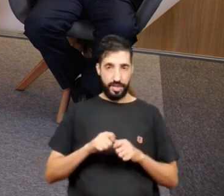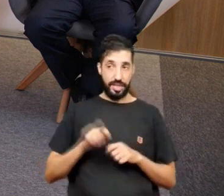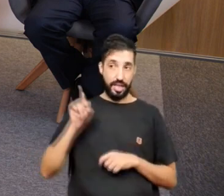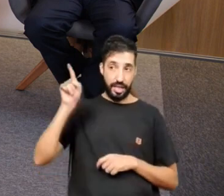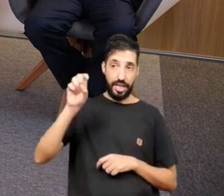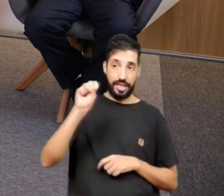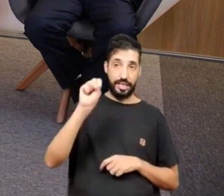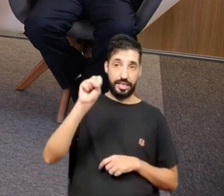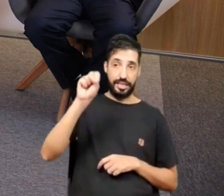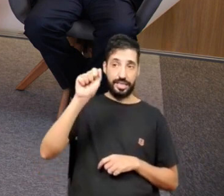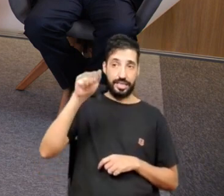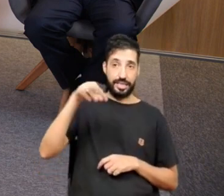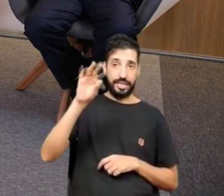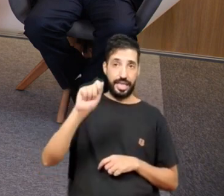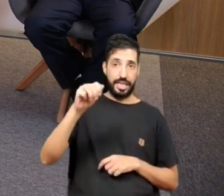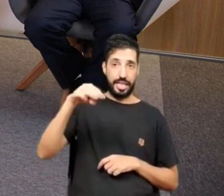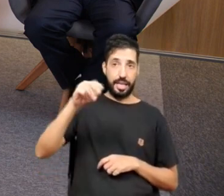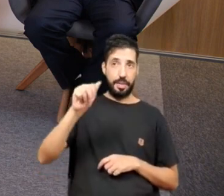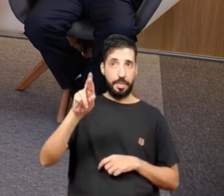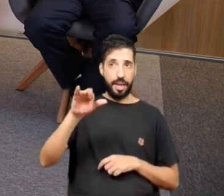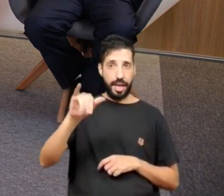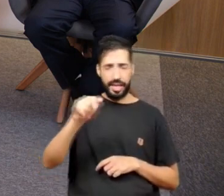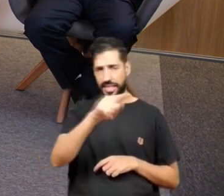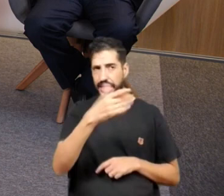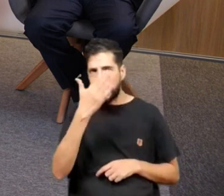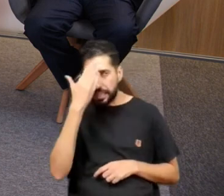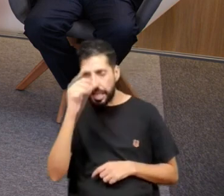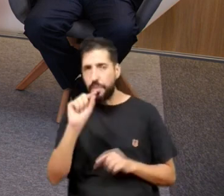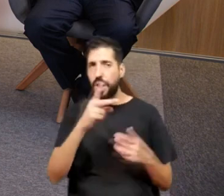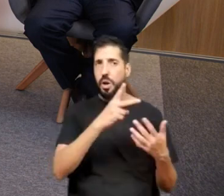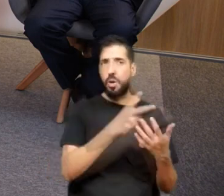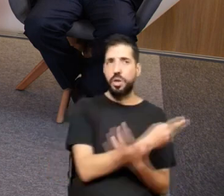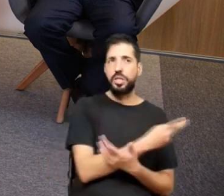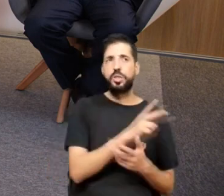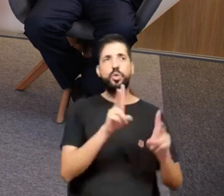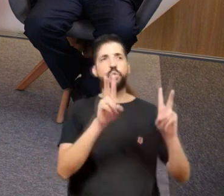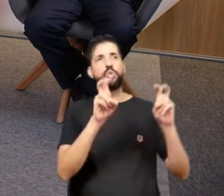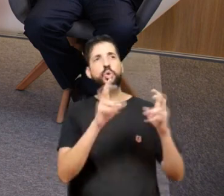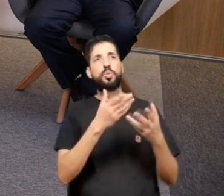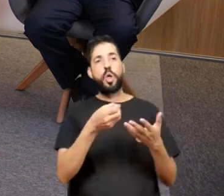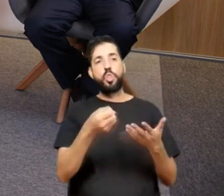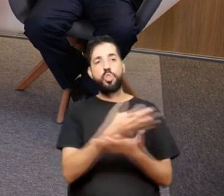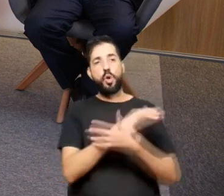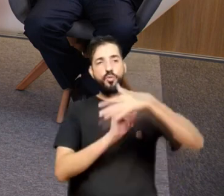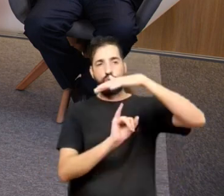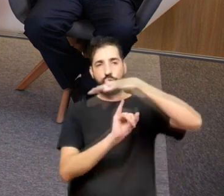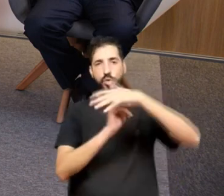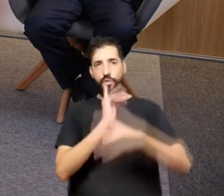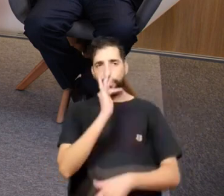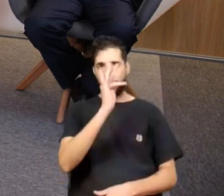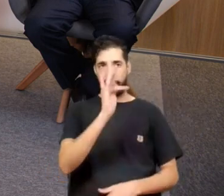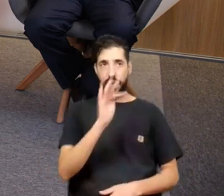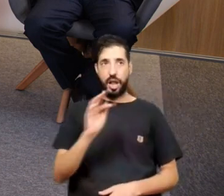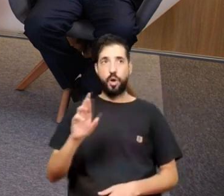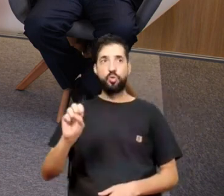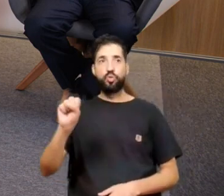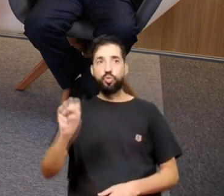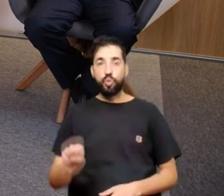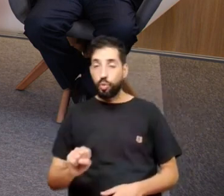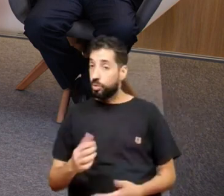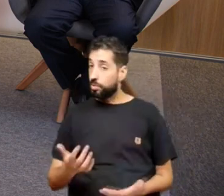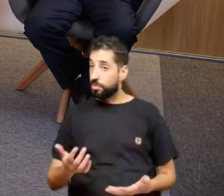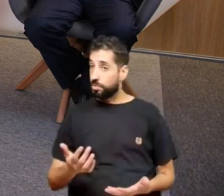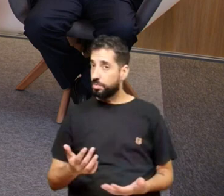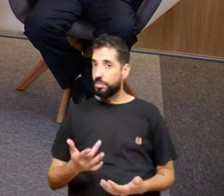Olha, está sabendo o que aconteceu com relação aos novos institutos federais do Rio Grande do Sul? O camarada lê